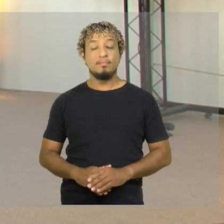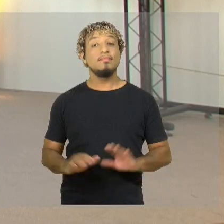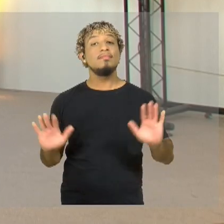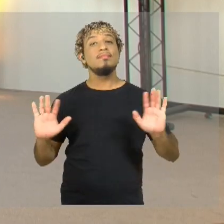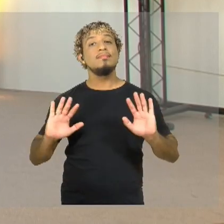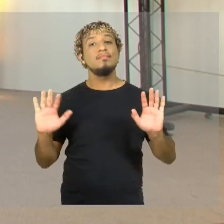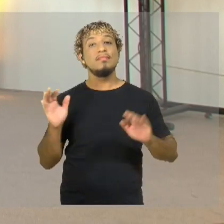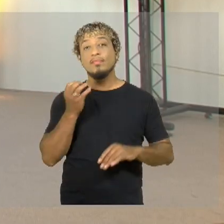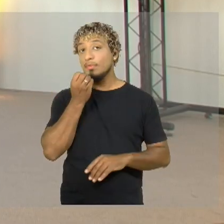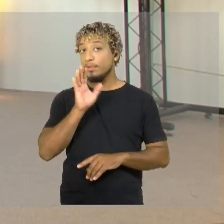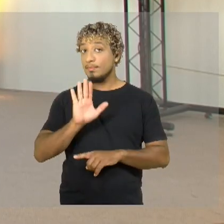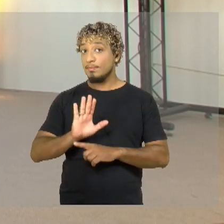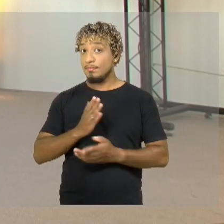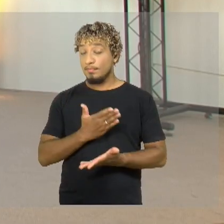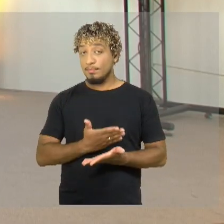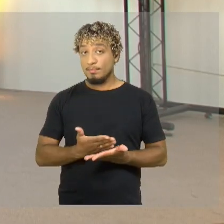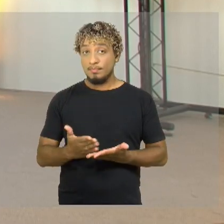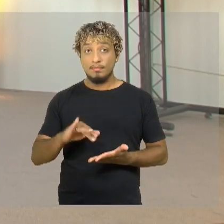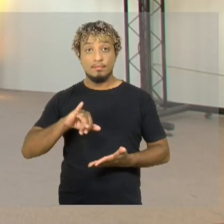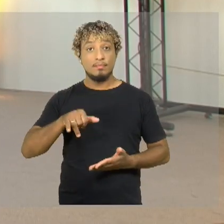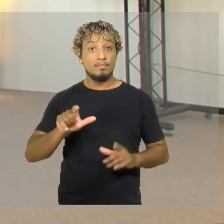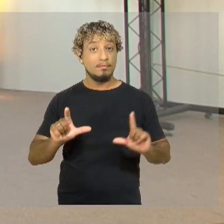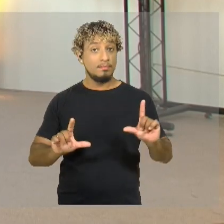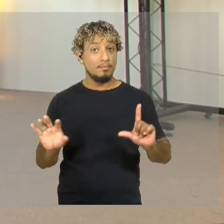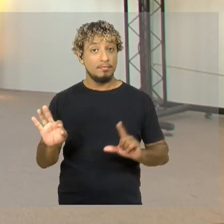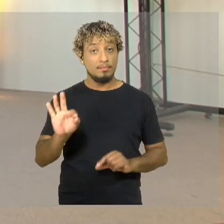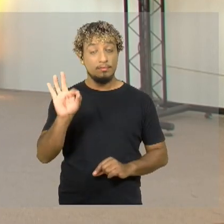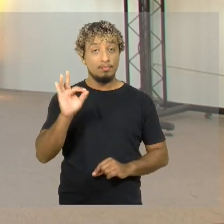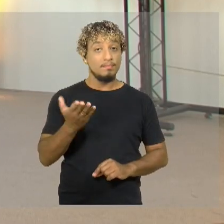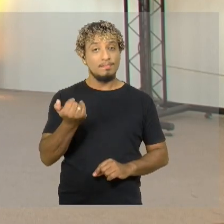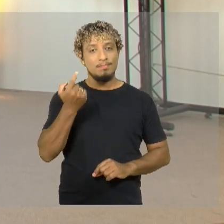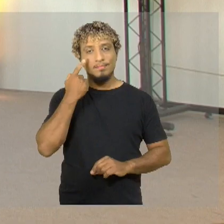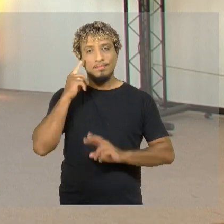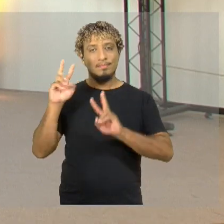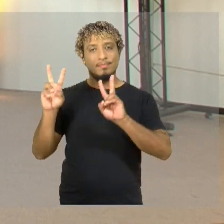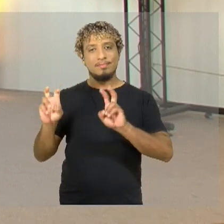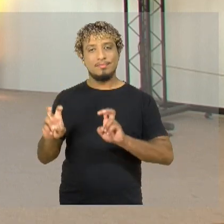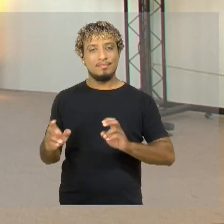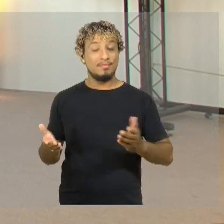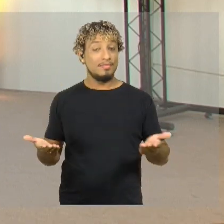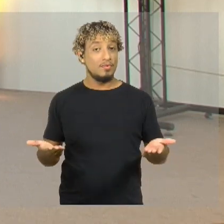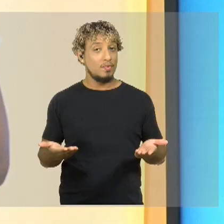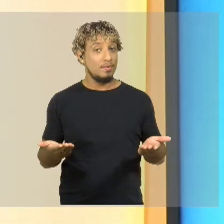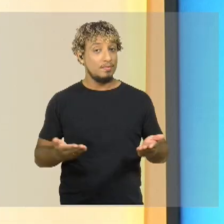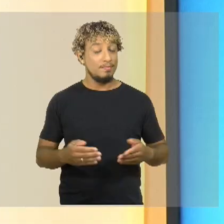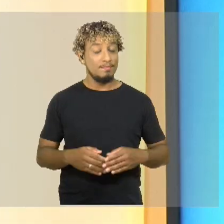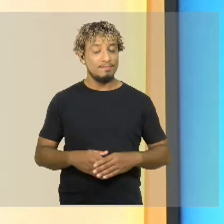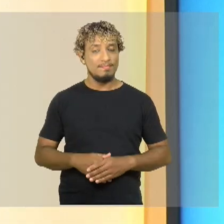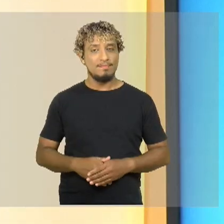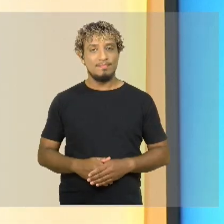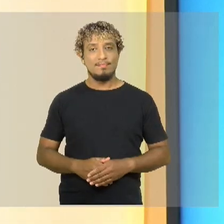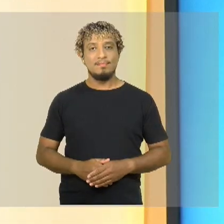Olá, boa tarde. Começa agora o JTV UFIMA. Vamos aos destaques de hoje.